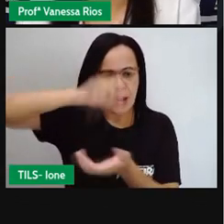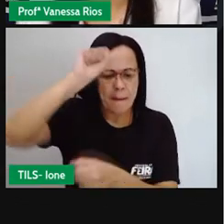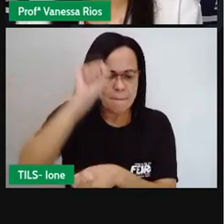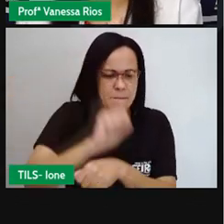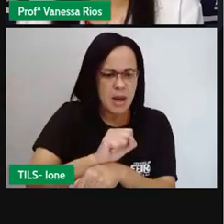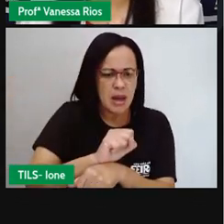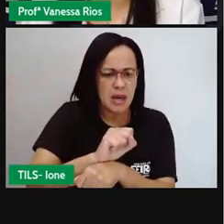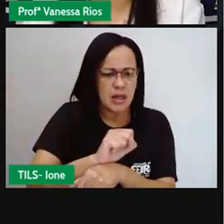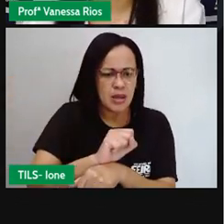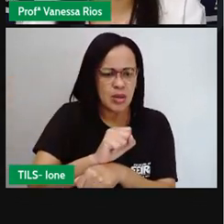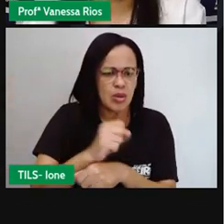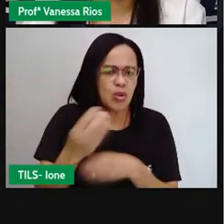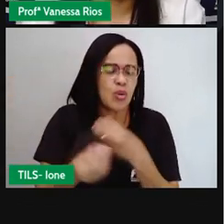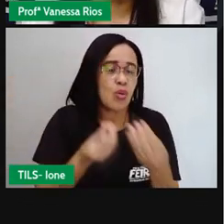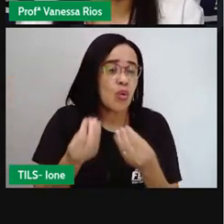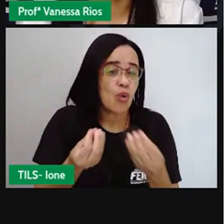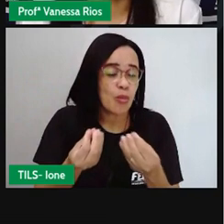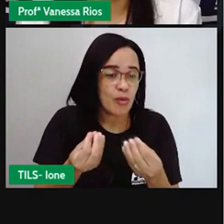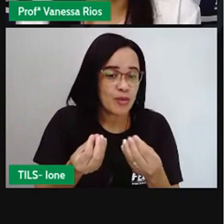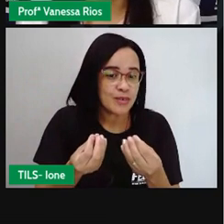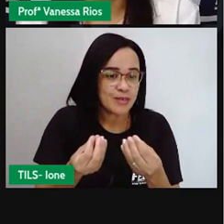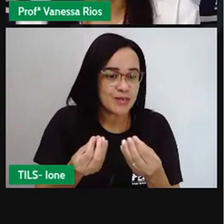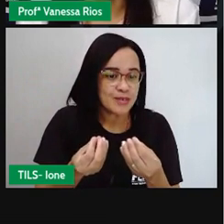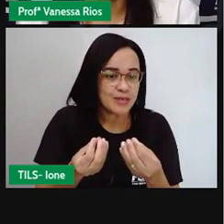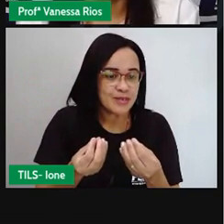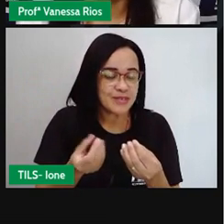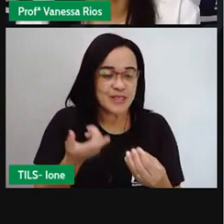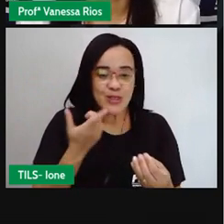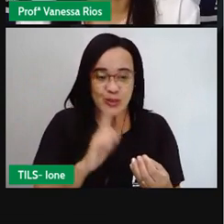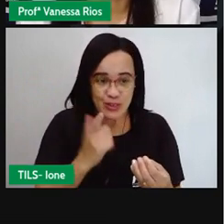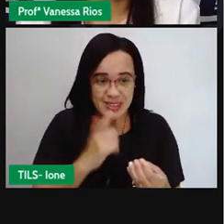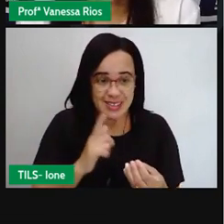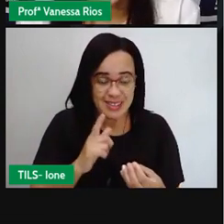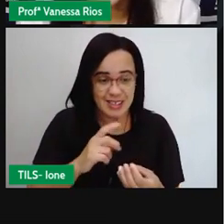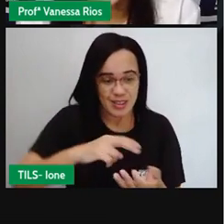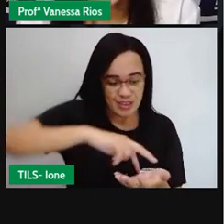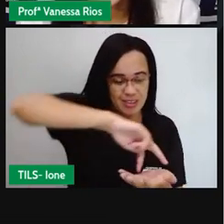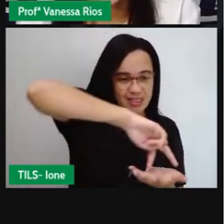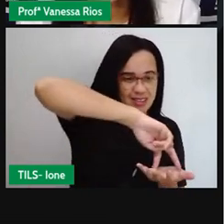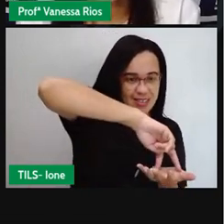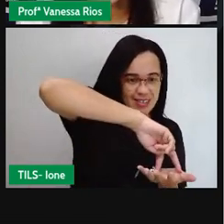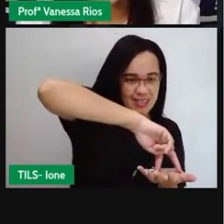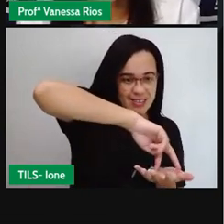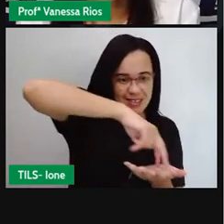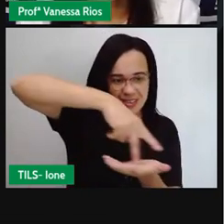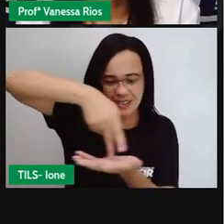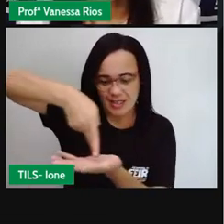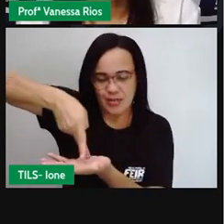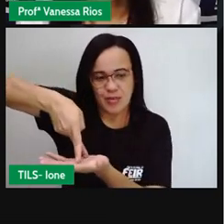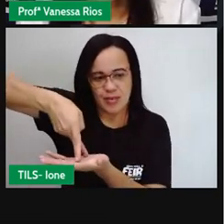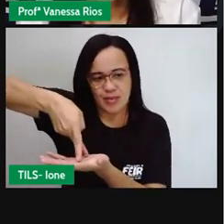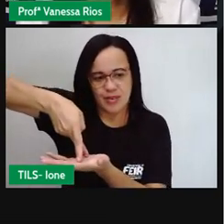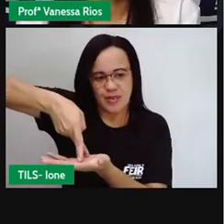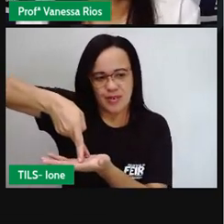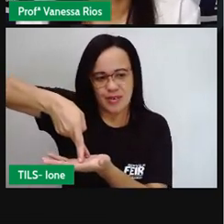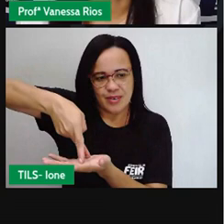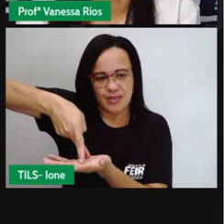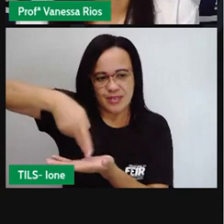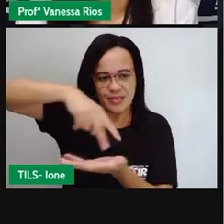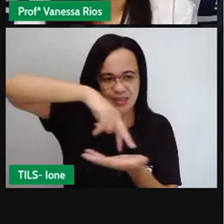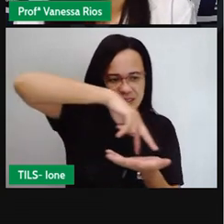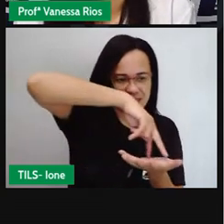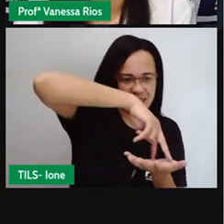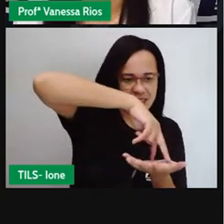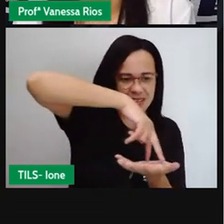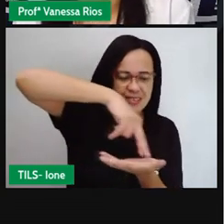Conseguiu dar essa volta completa e retornar à mesma posição que você começou? Antes, dá para falar? Eita, meu